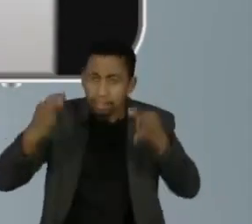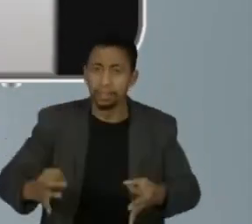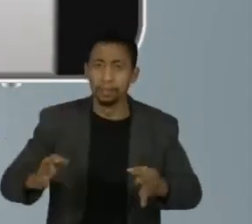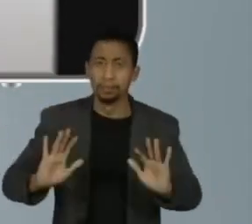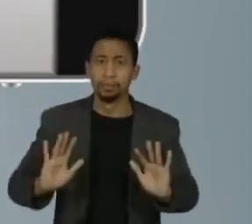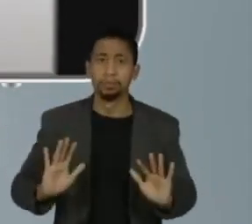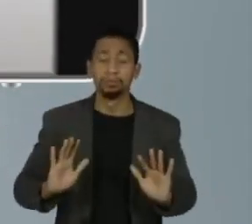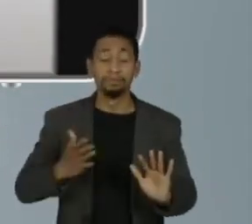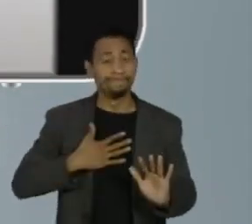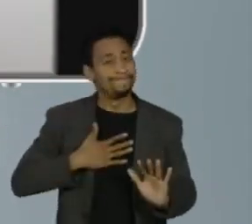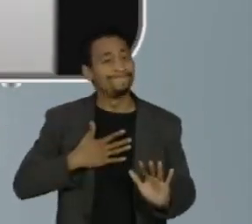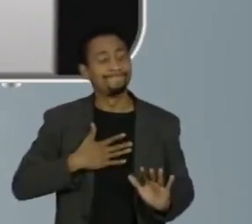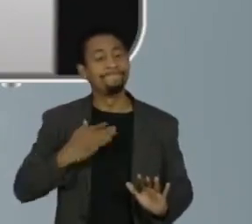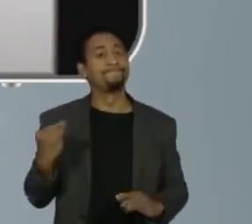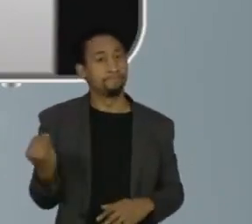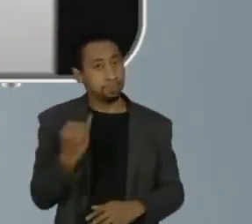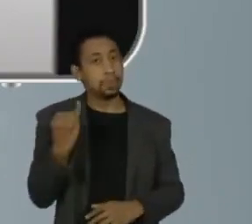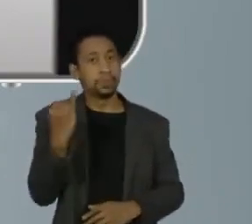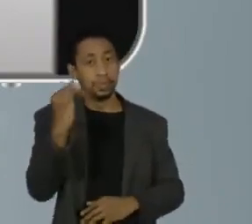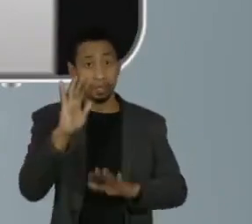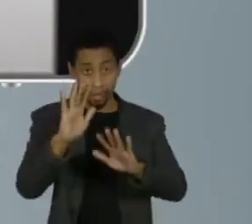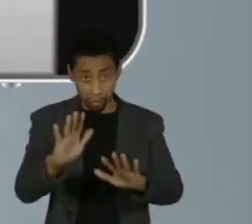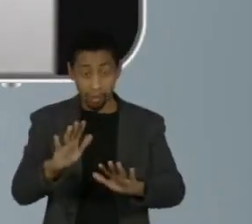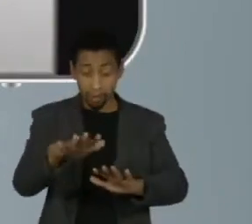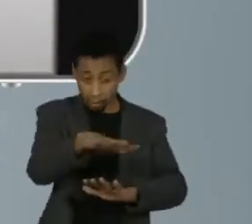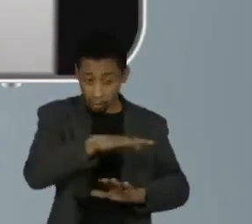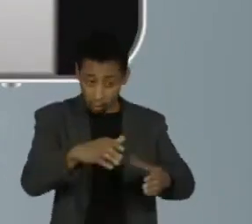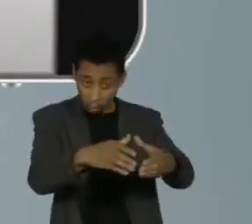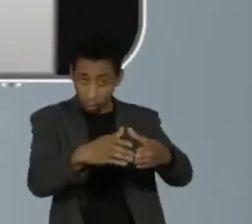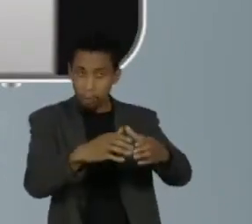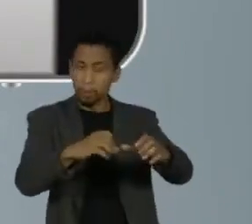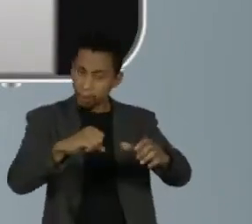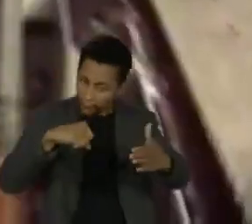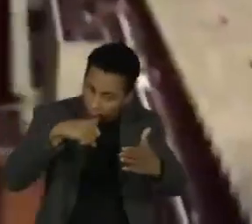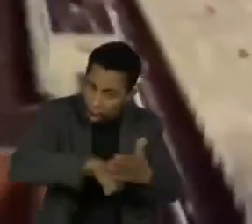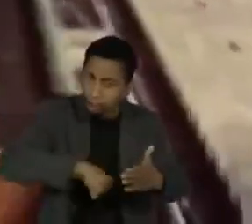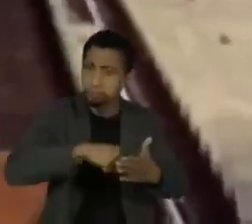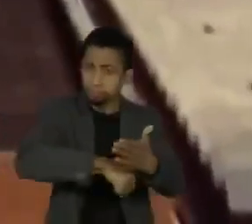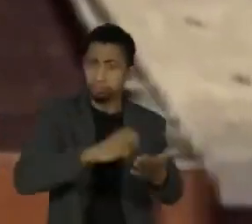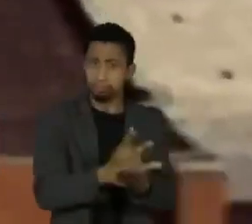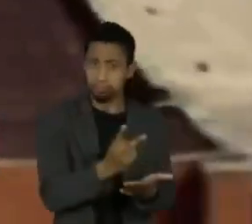foi importante. Agora, coletivamente, a luta continua, né?